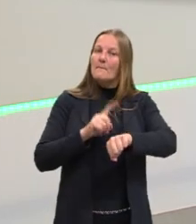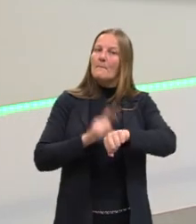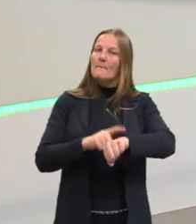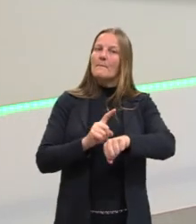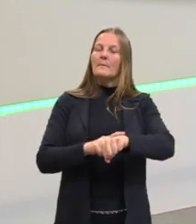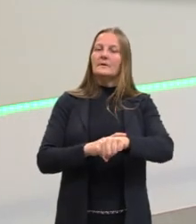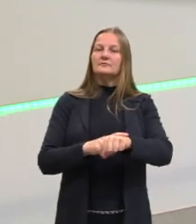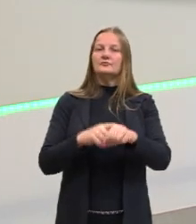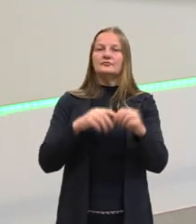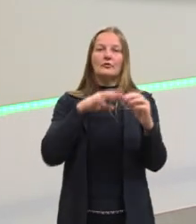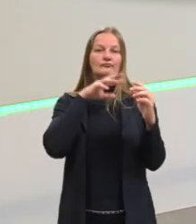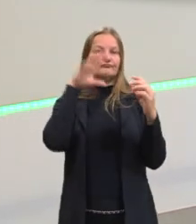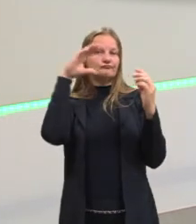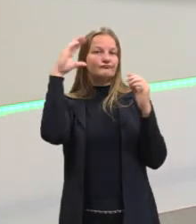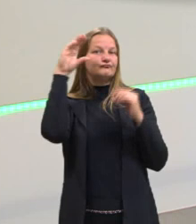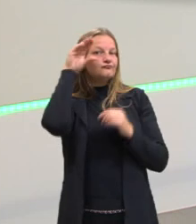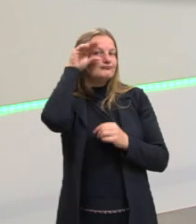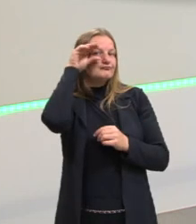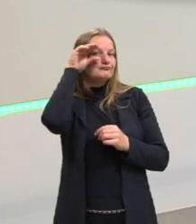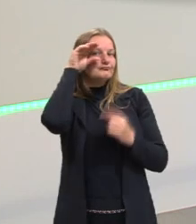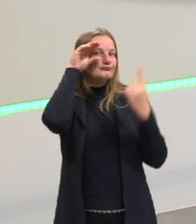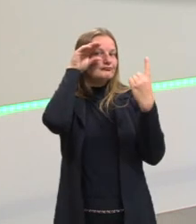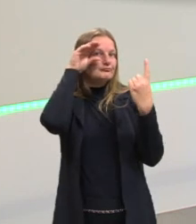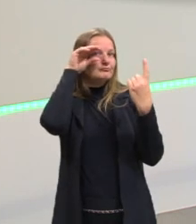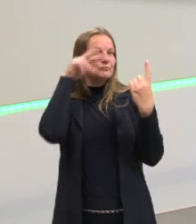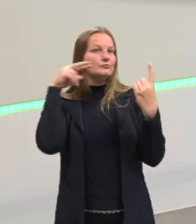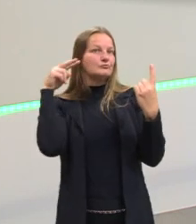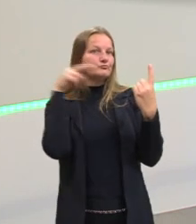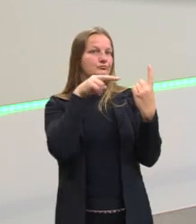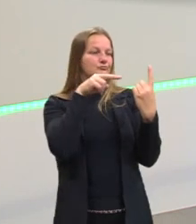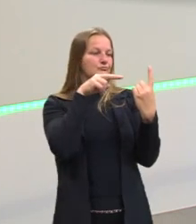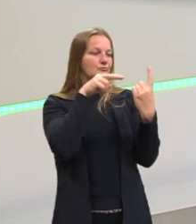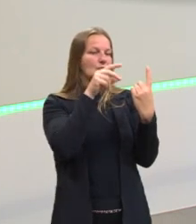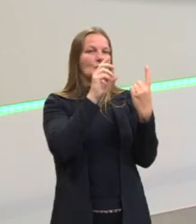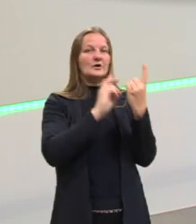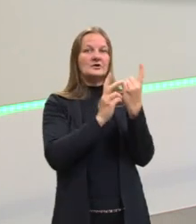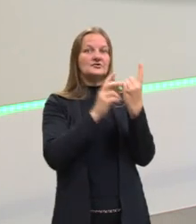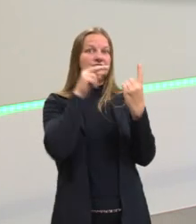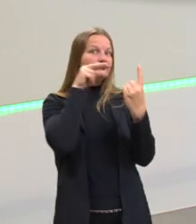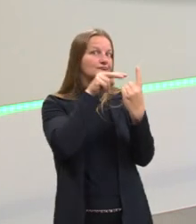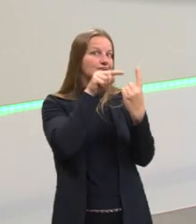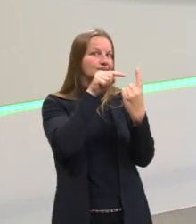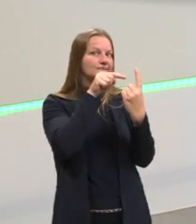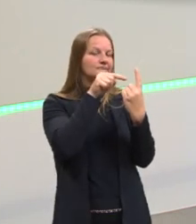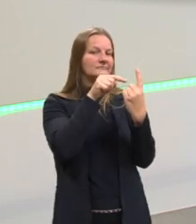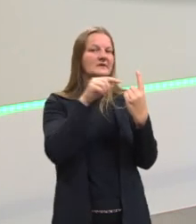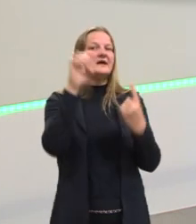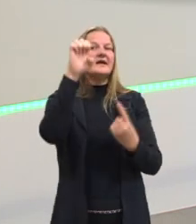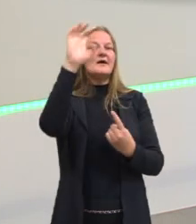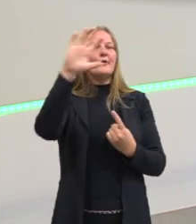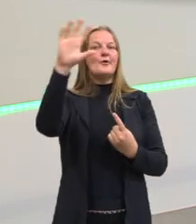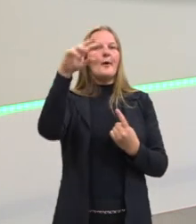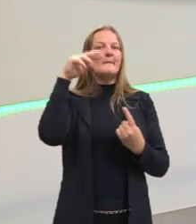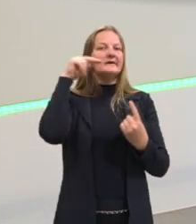uma pessoa analisada. Então, é a visão, a literatura de informação é a visão do europeu sobre o Brasil.